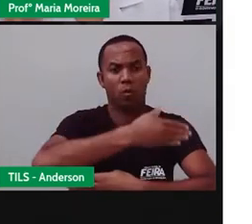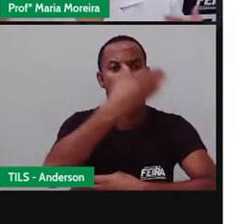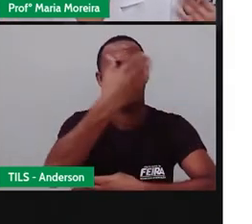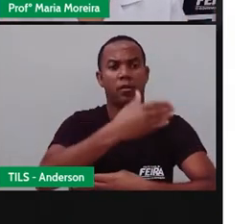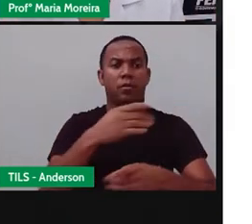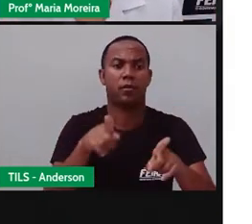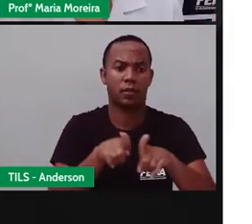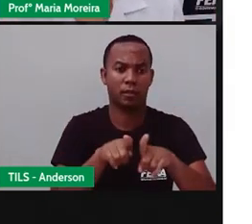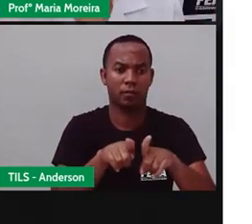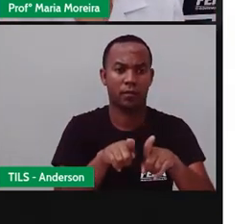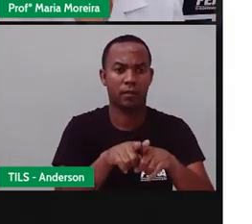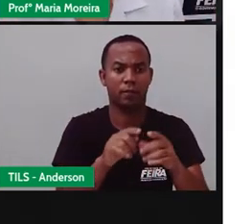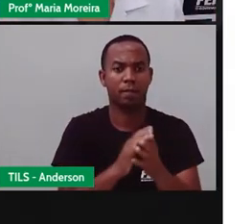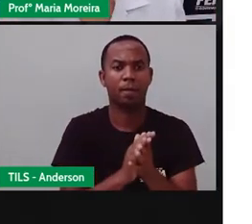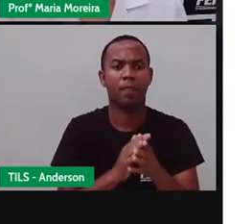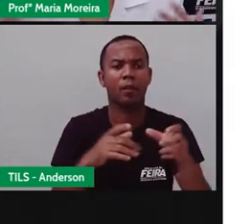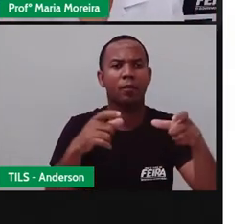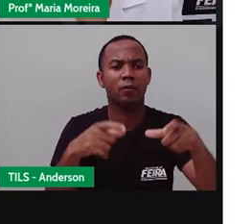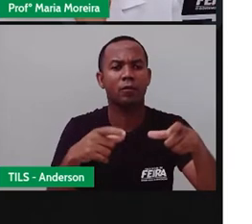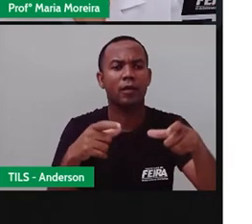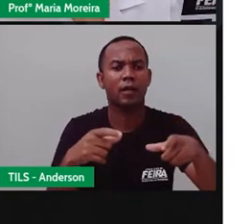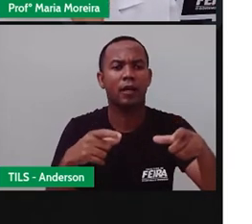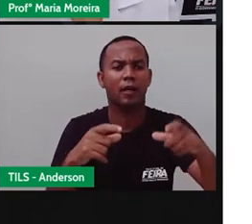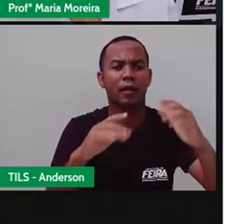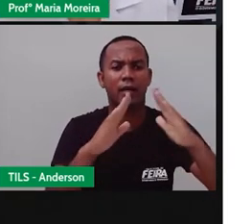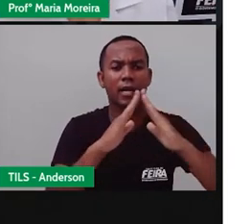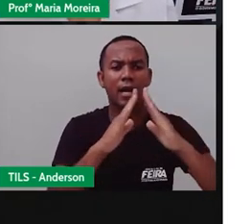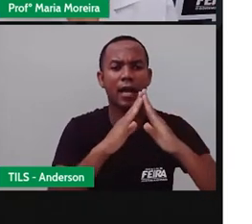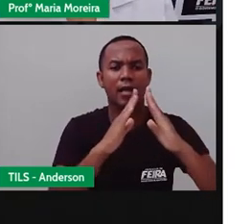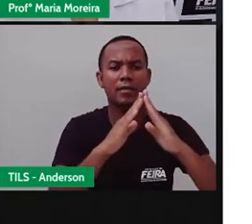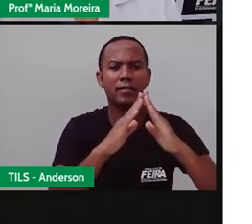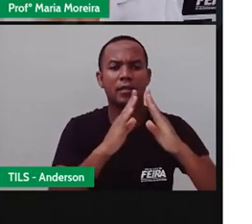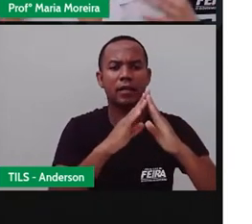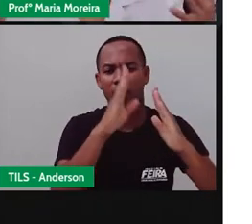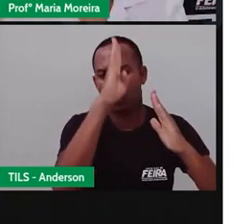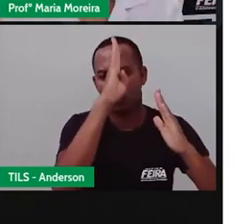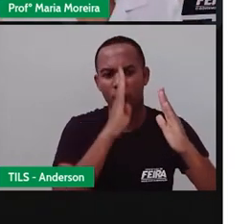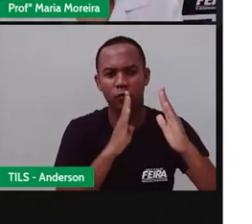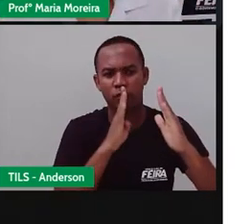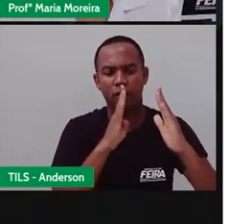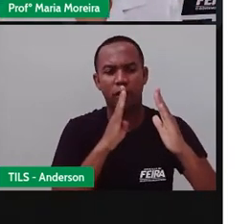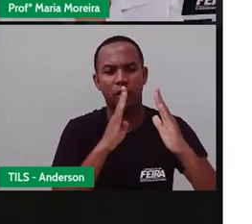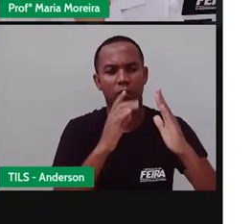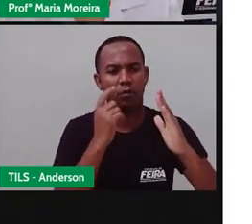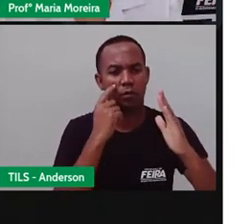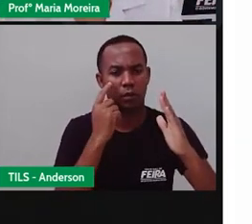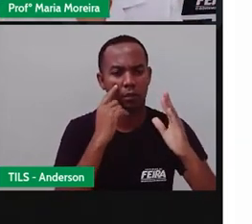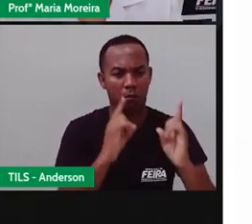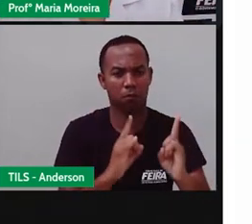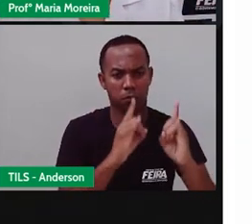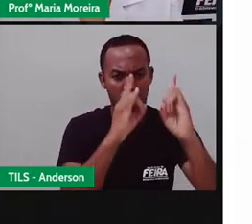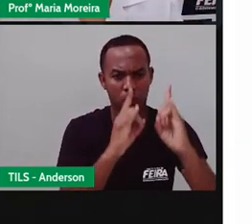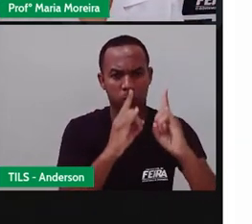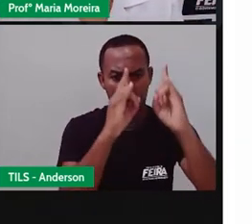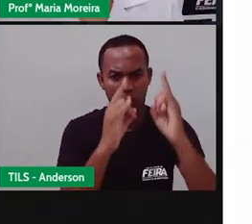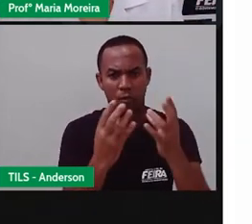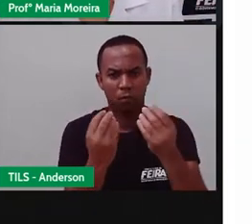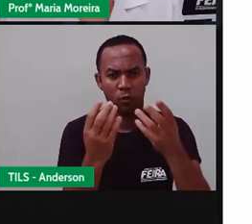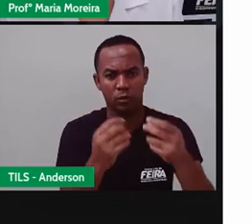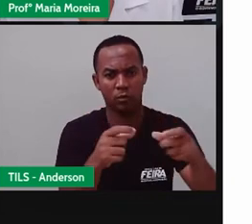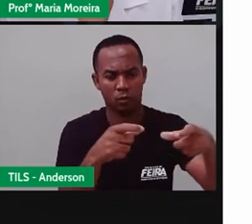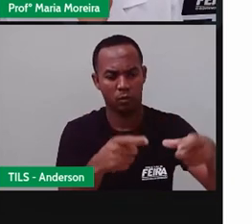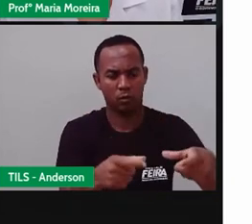pessoal aí que mora no Minha Casa Minha Vida, nos condomínios do Minha Casa Minha Vida, em apartamentos particulares ou o que for. Nesses